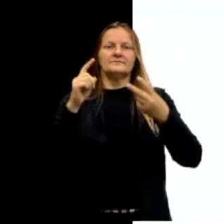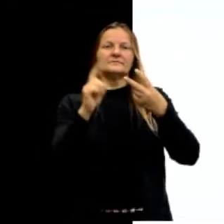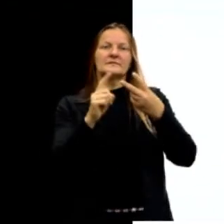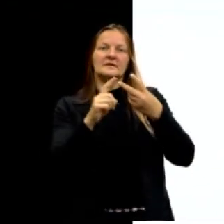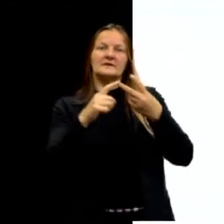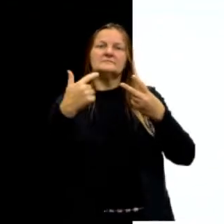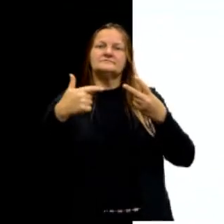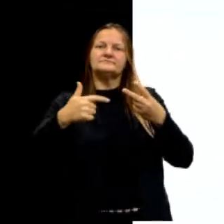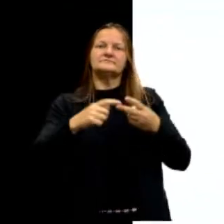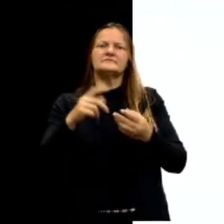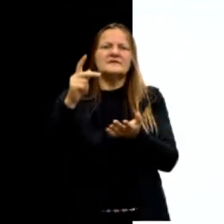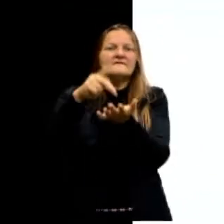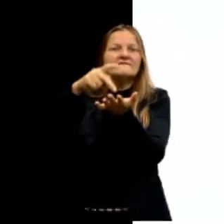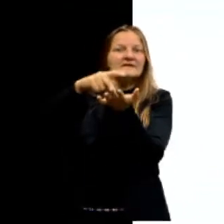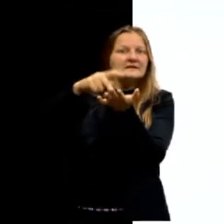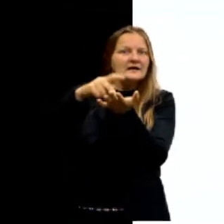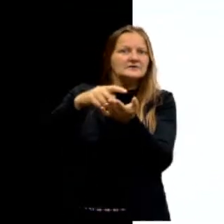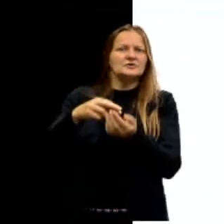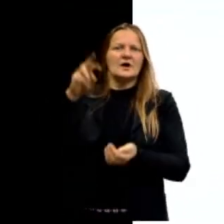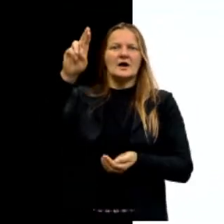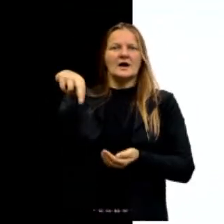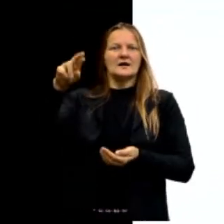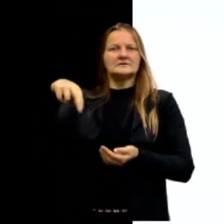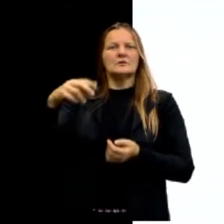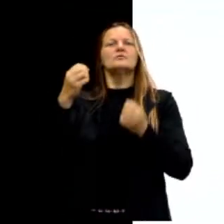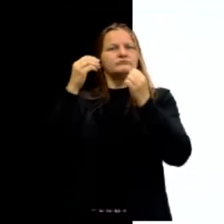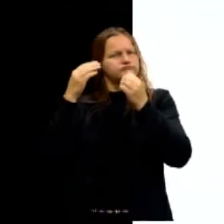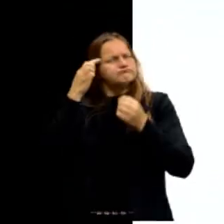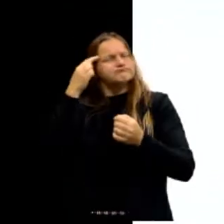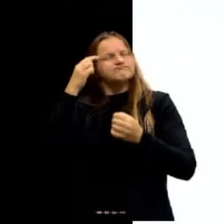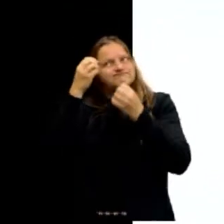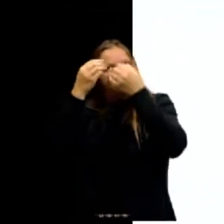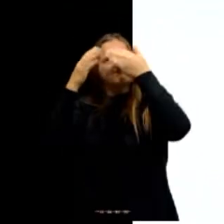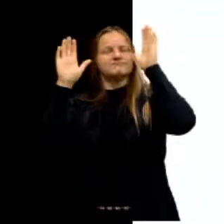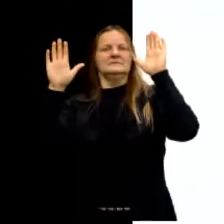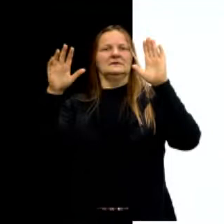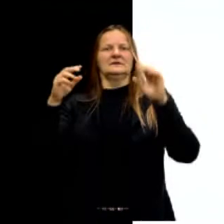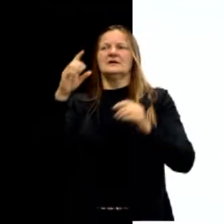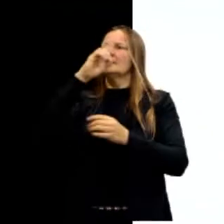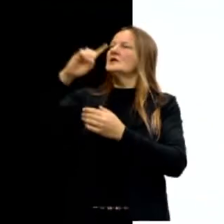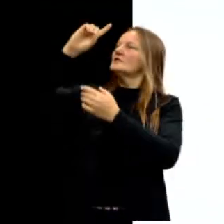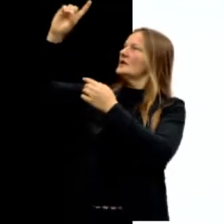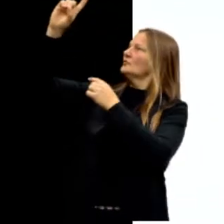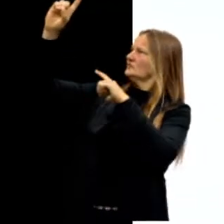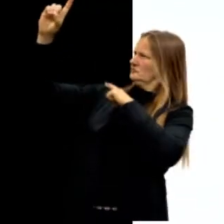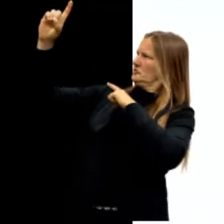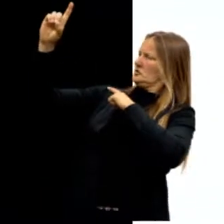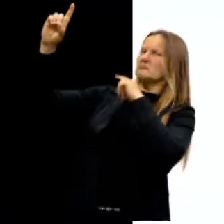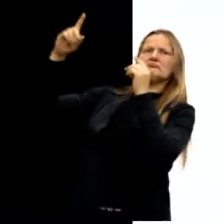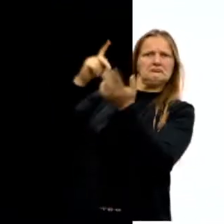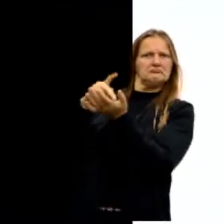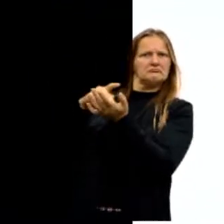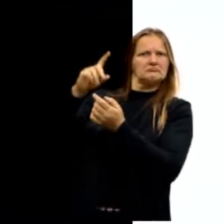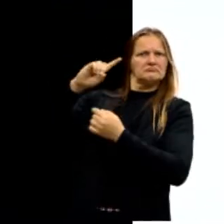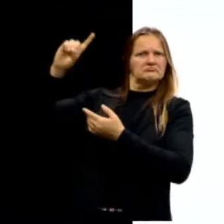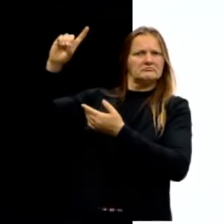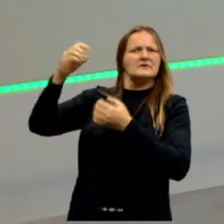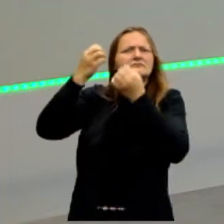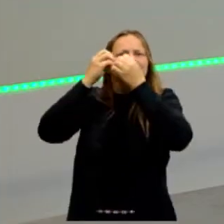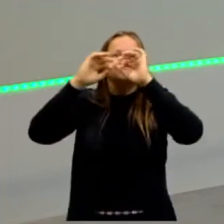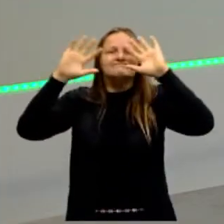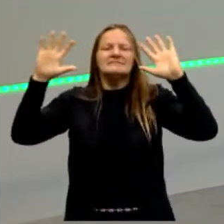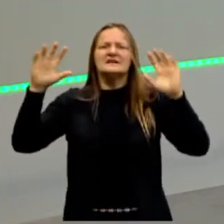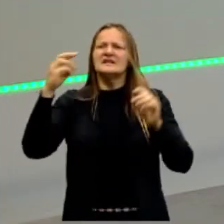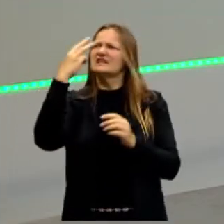composta de verdades que a razão pode atingir, por exemplo, que Deus existe. Então, uma é compreender o trino